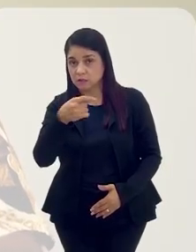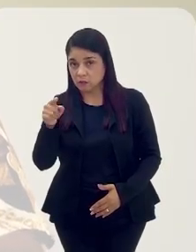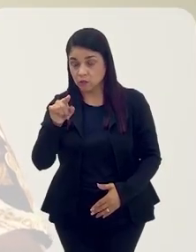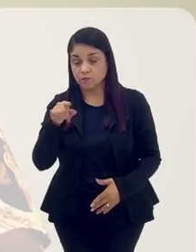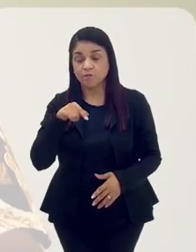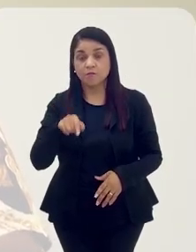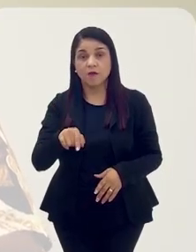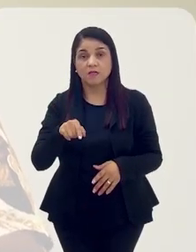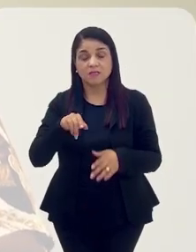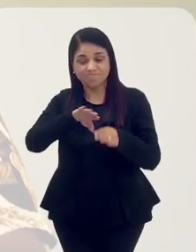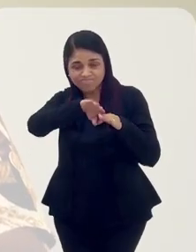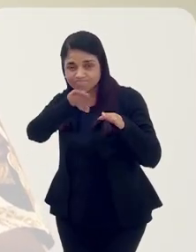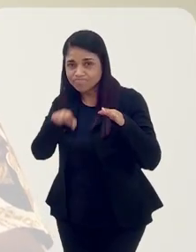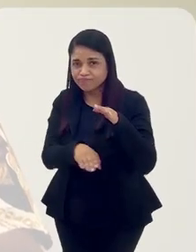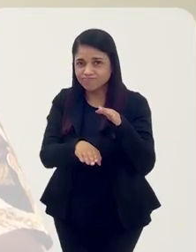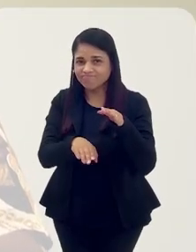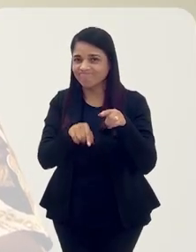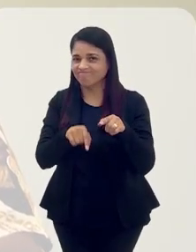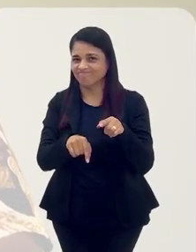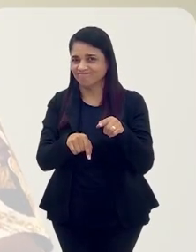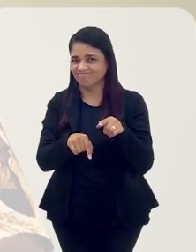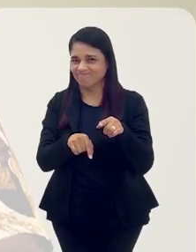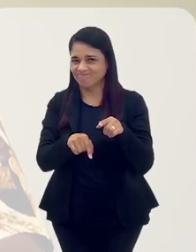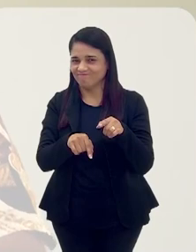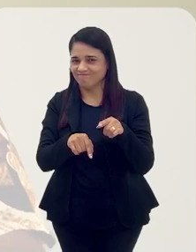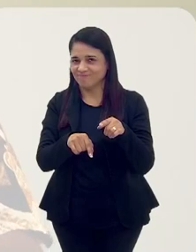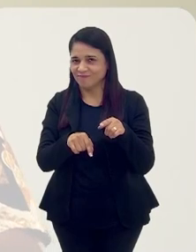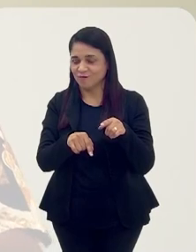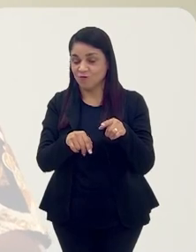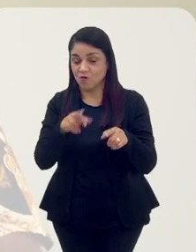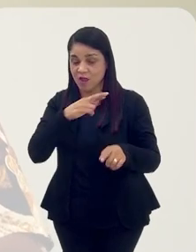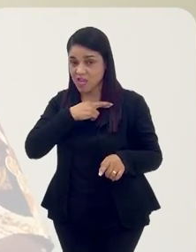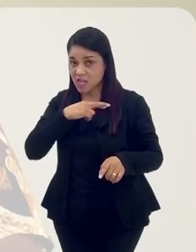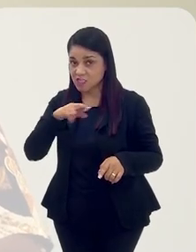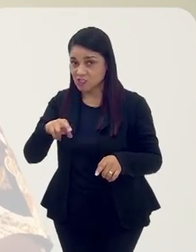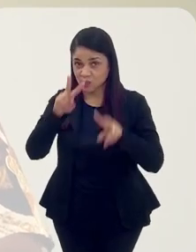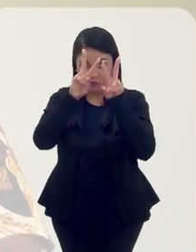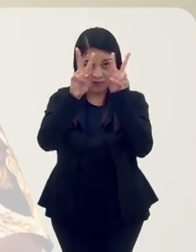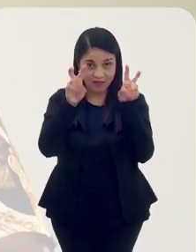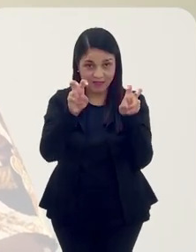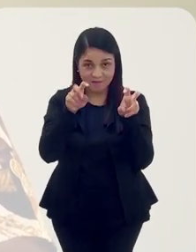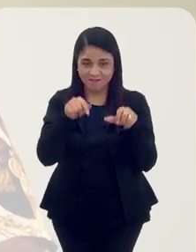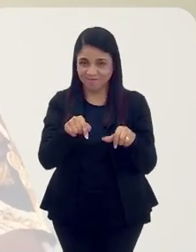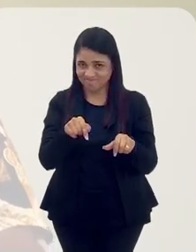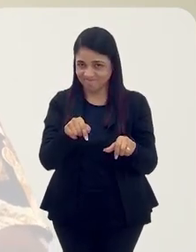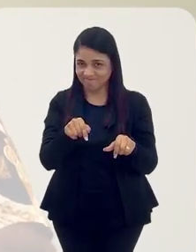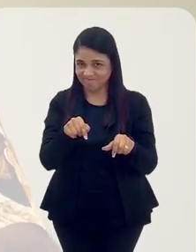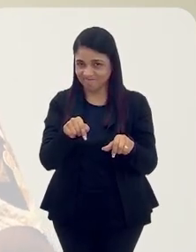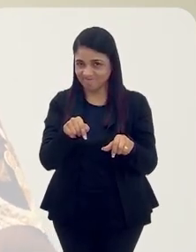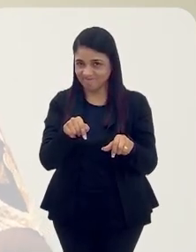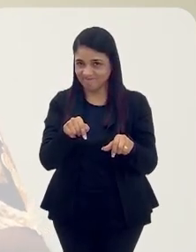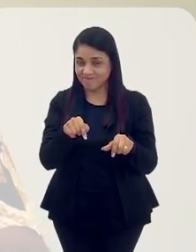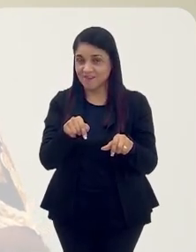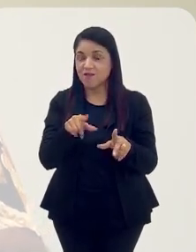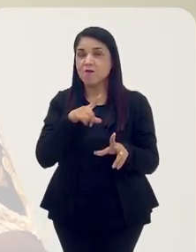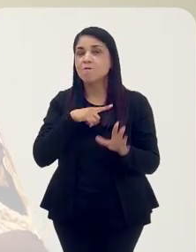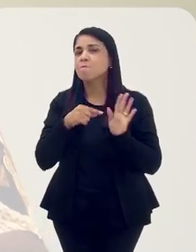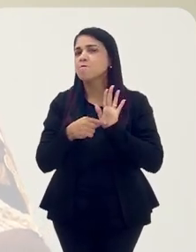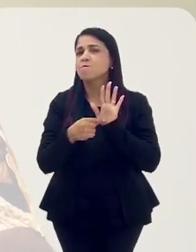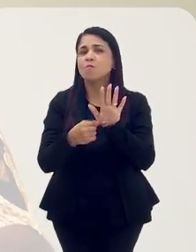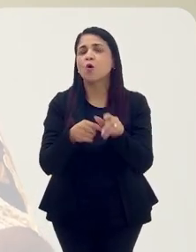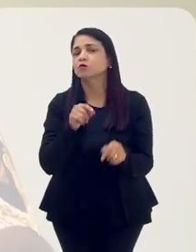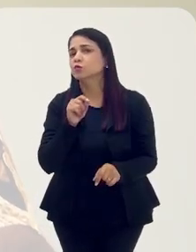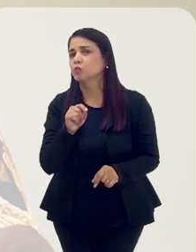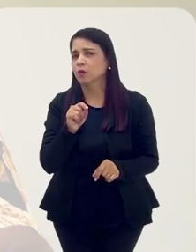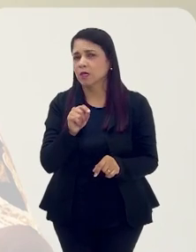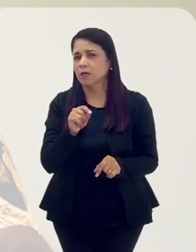vulgarização, quando você adentra com o elemento religioso, aquilo causa uma...